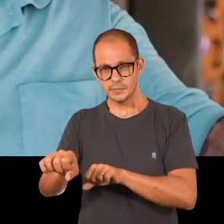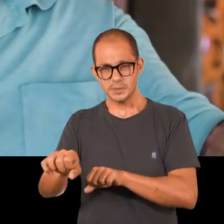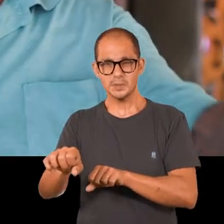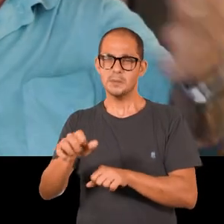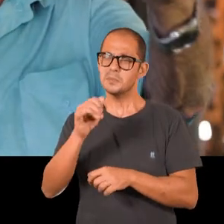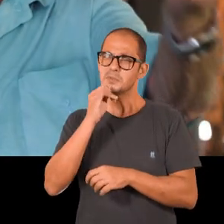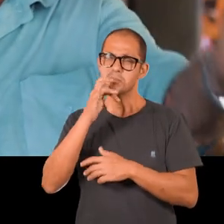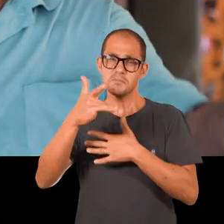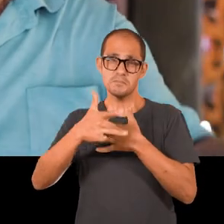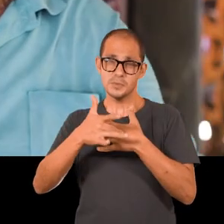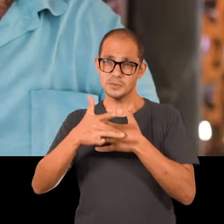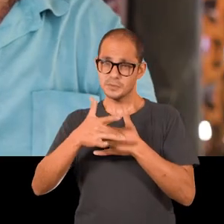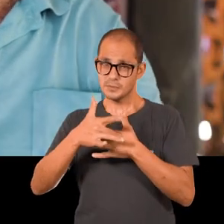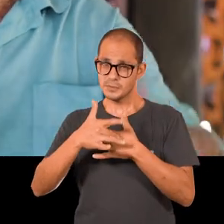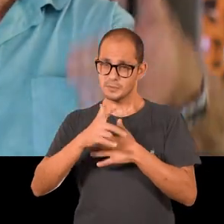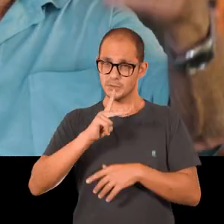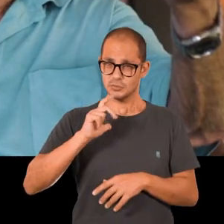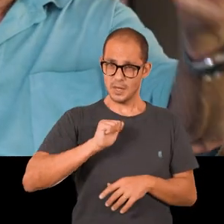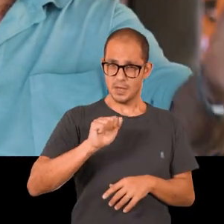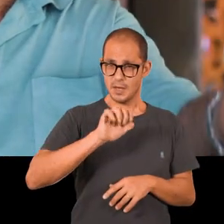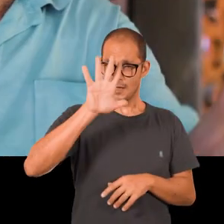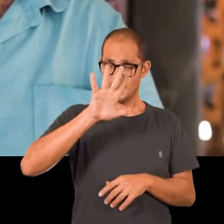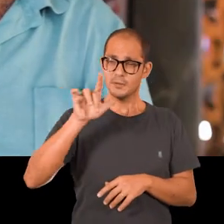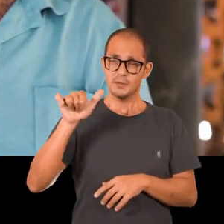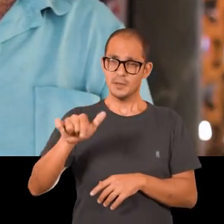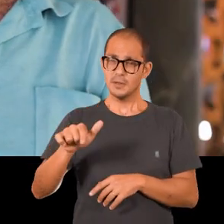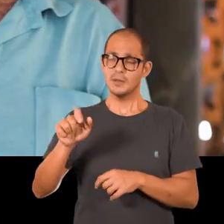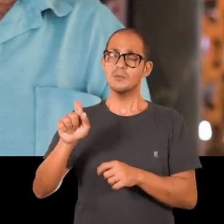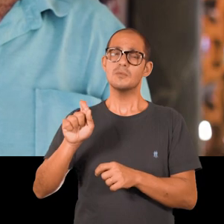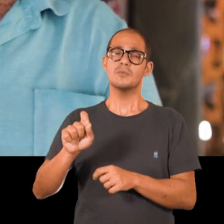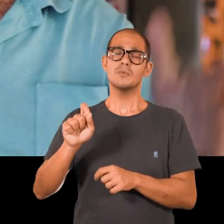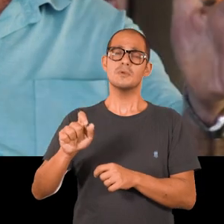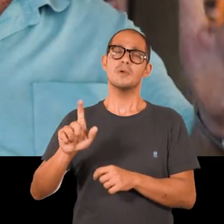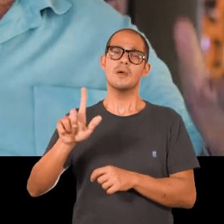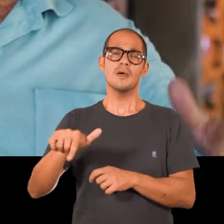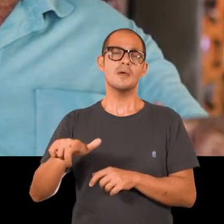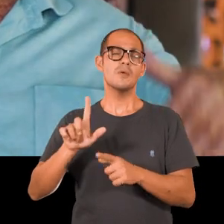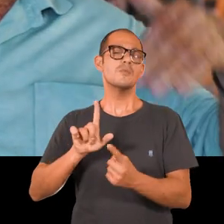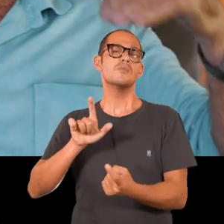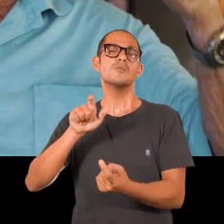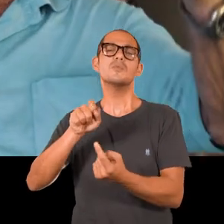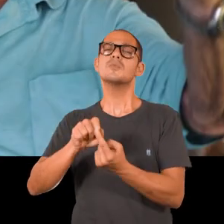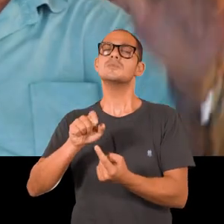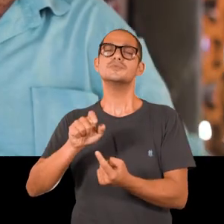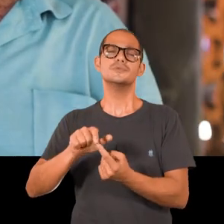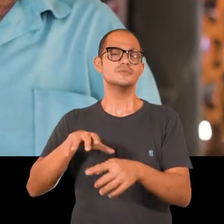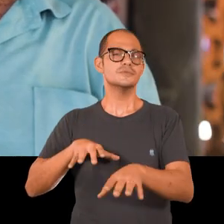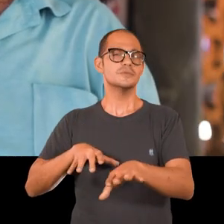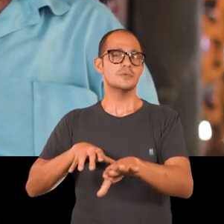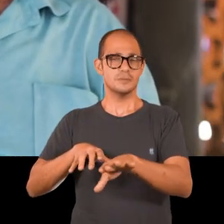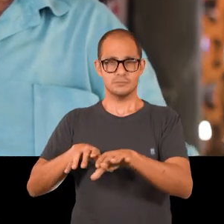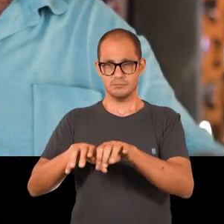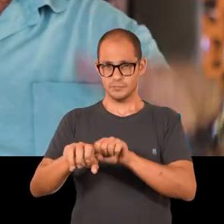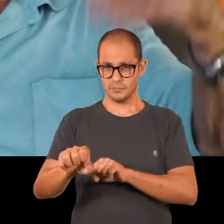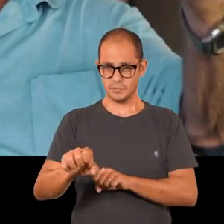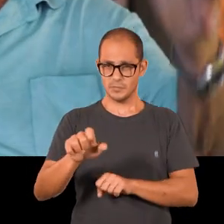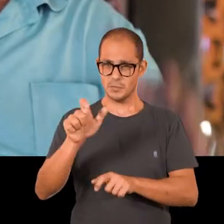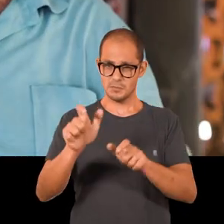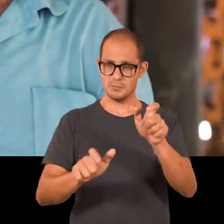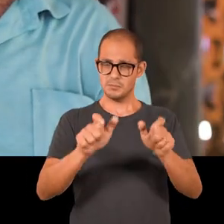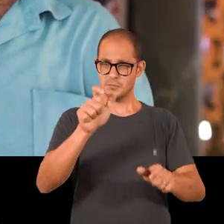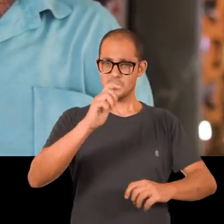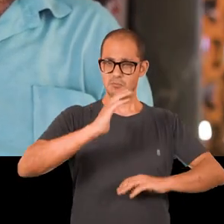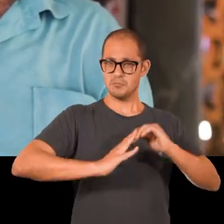medicina, por exemplo, que é muito caro, ela está cumprindo uma grande missão da formação dos